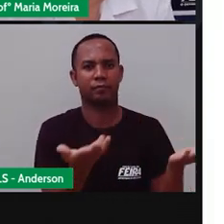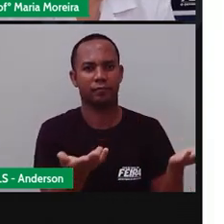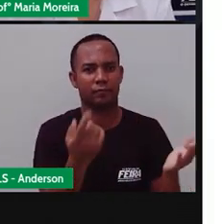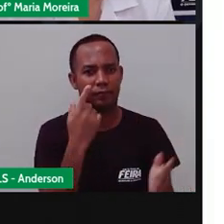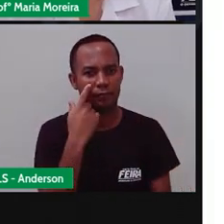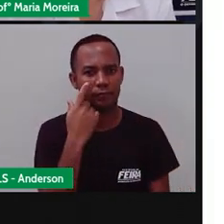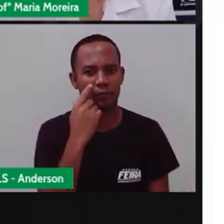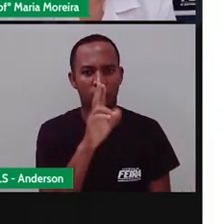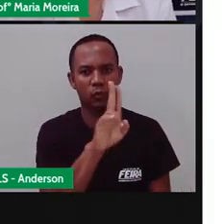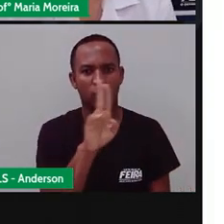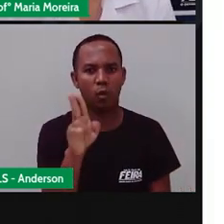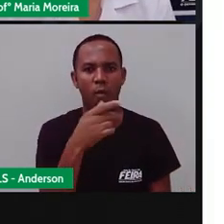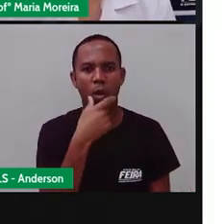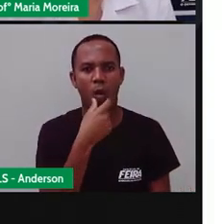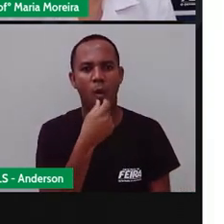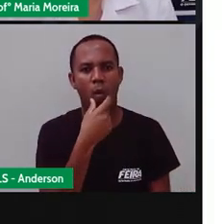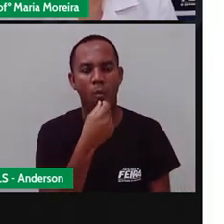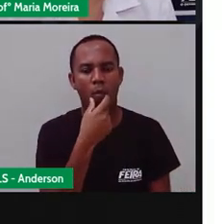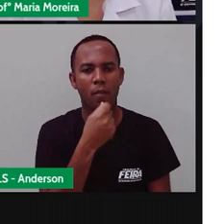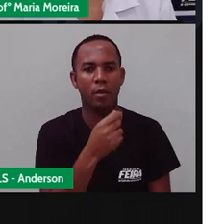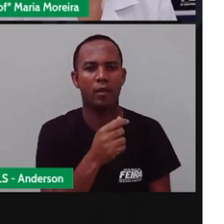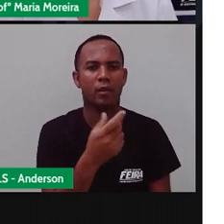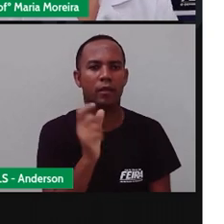Américo. Américo. o quê?